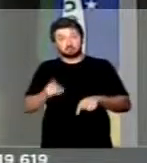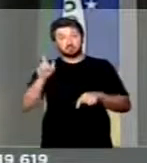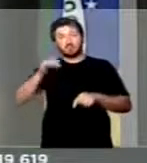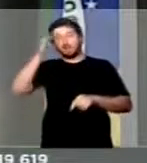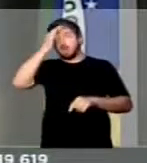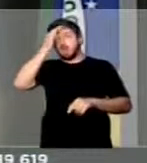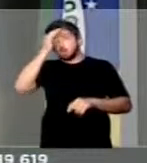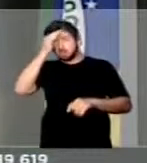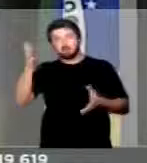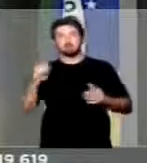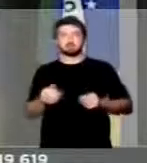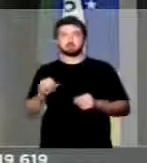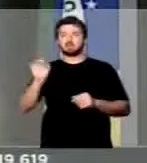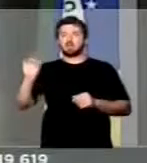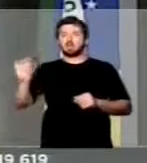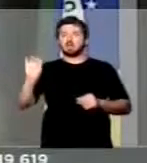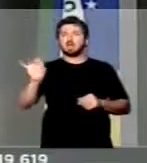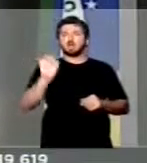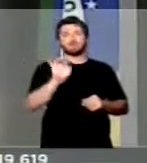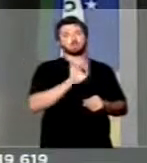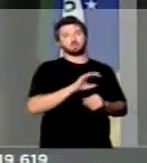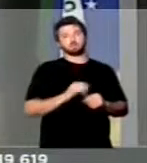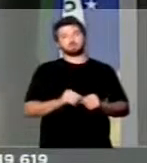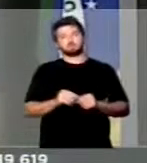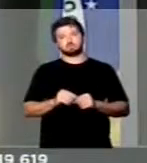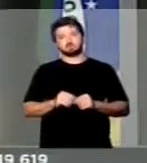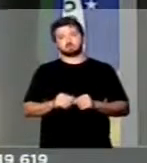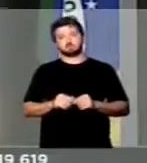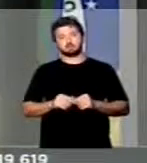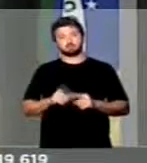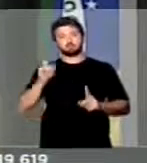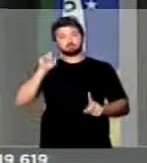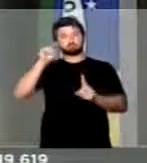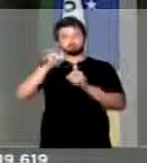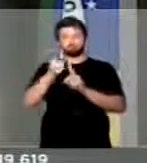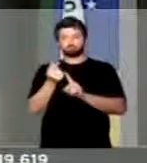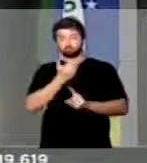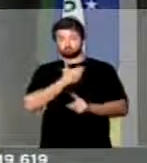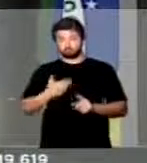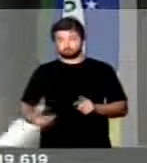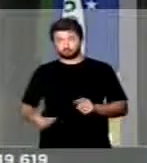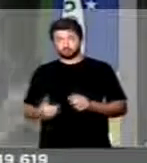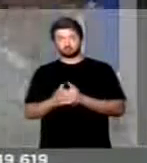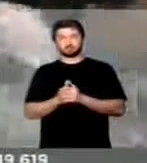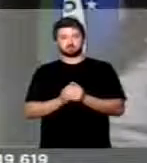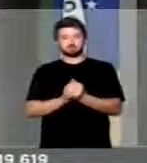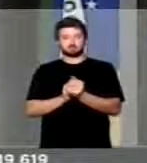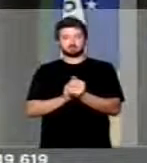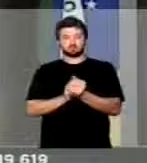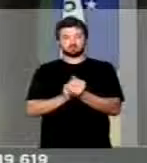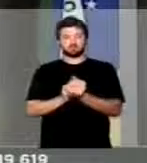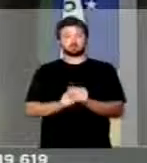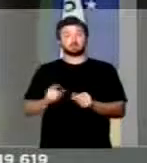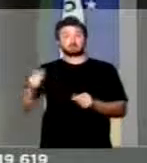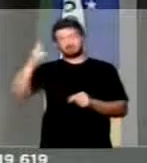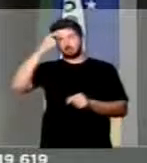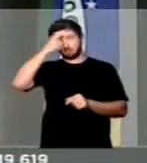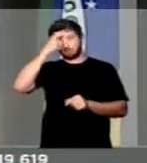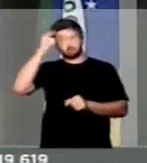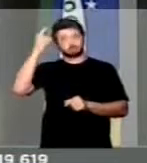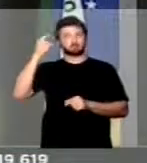consciência de cada um dos senhores, pela destinação de recursos públicos, e pelo senso